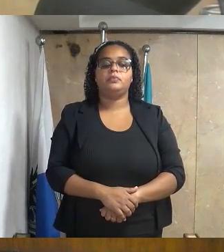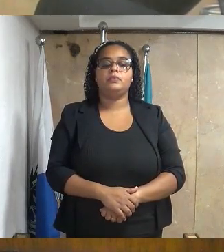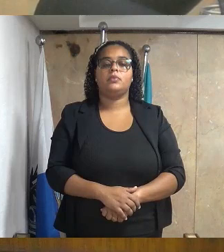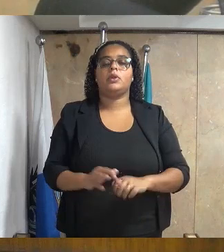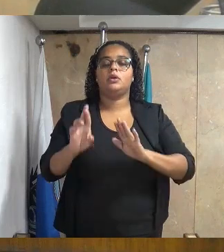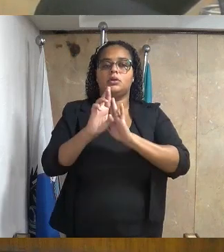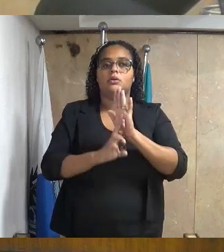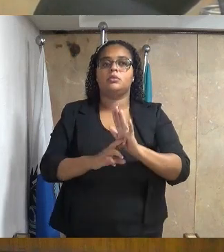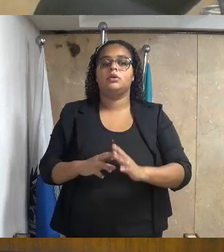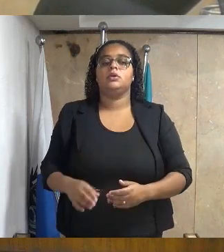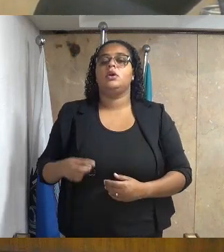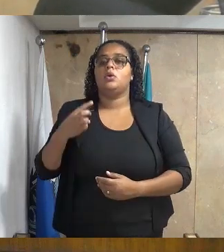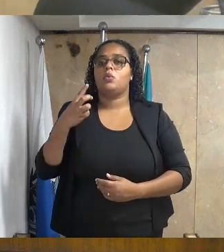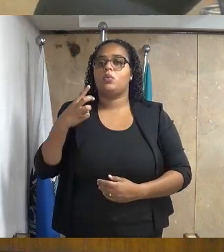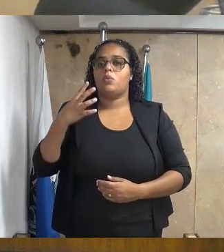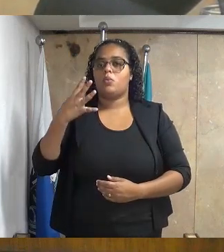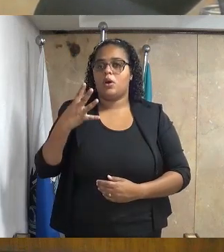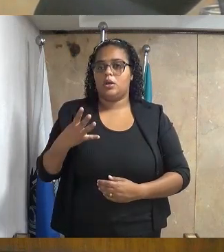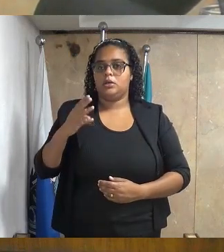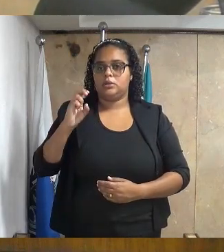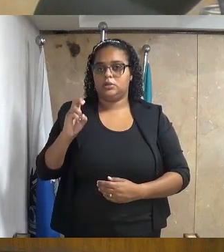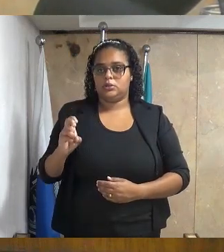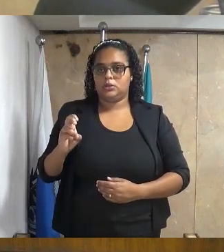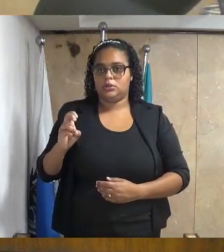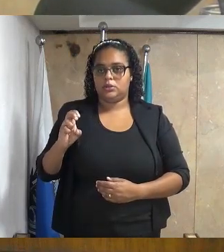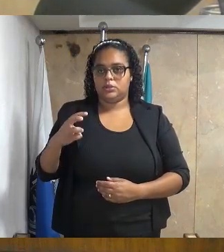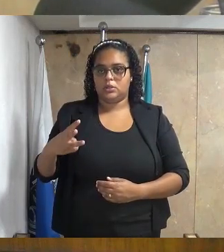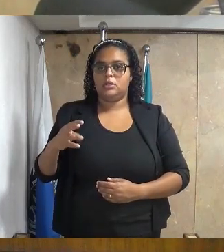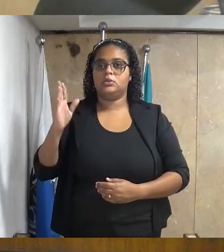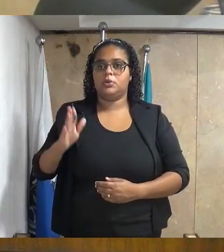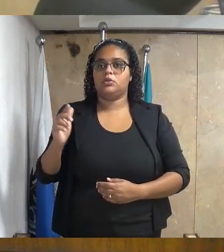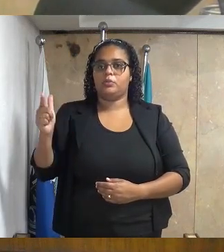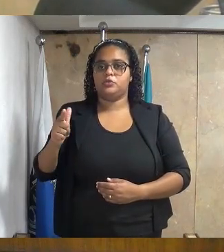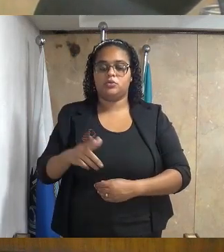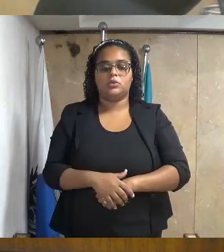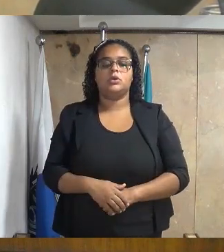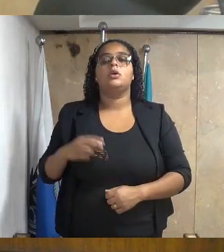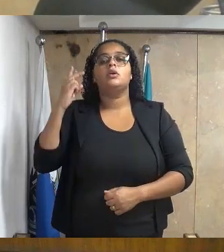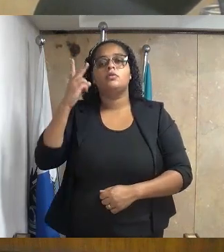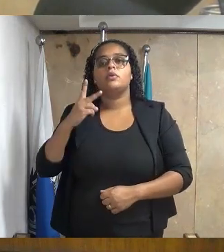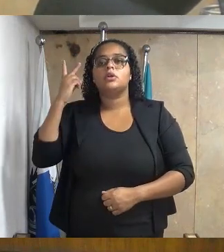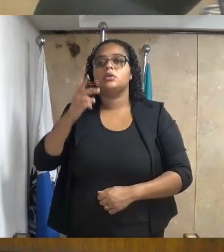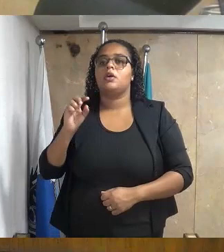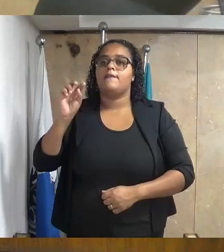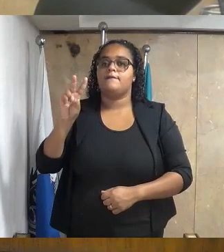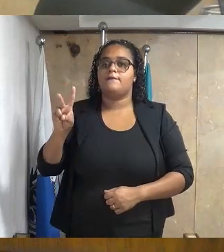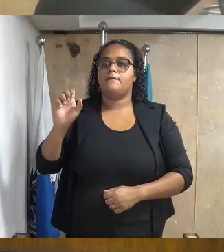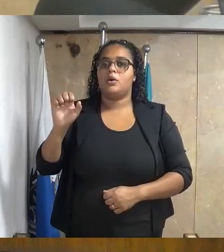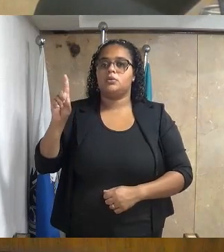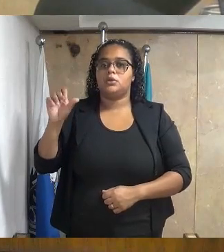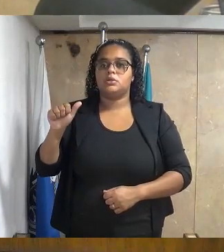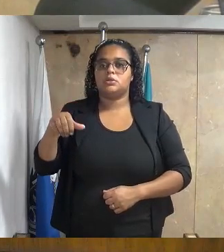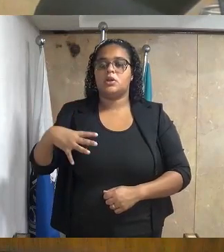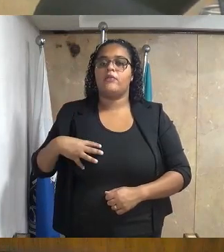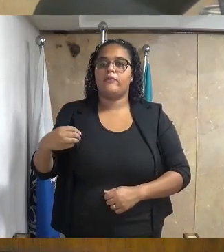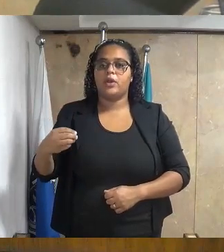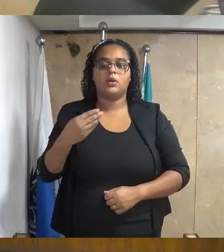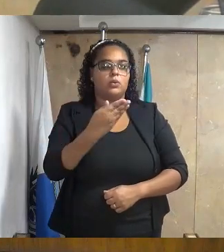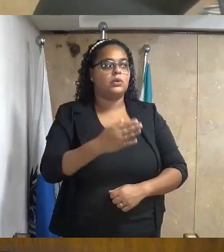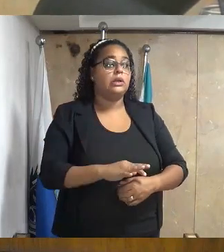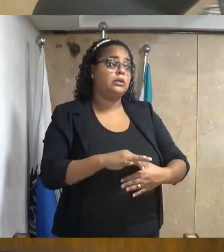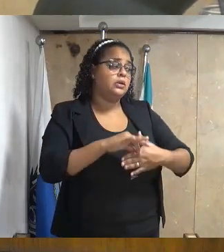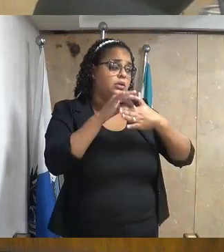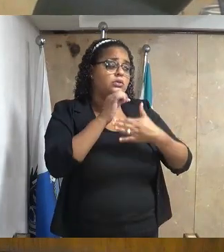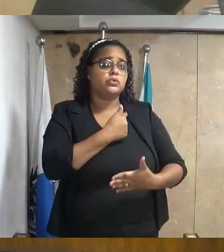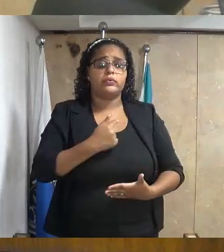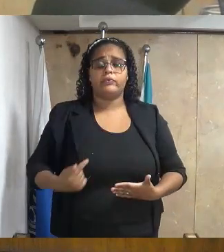Requerimento número 4380, barra 2022, do excelentíssimo vereador Valdeci Nunes da Rosa Filho, líder